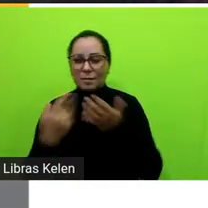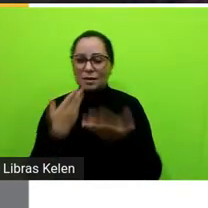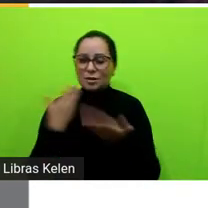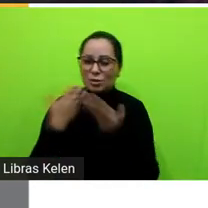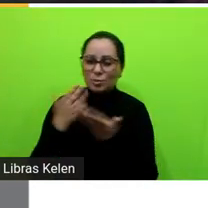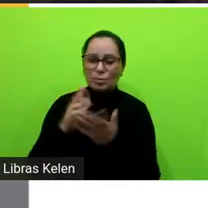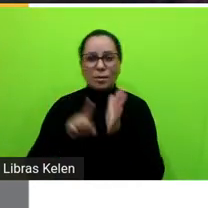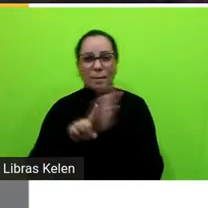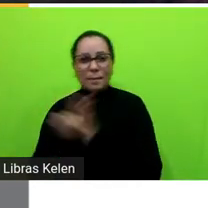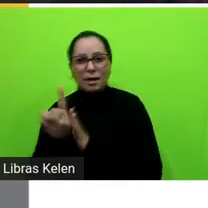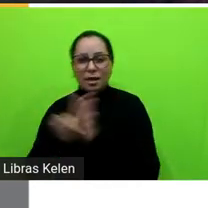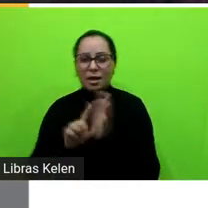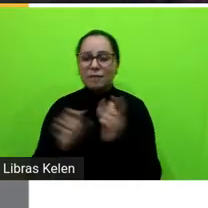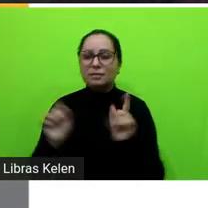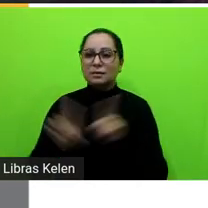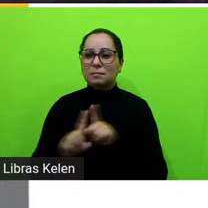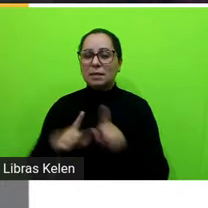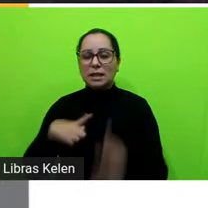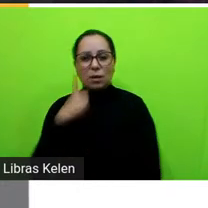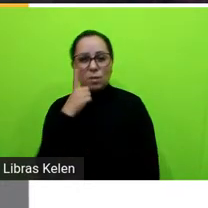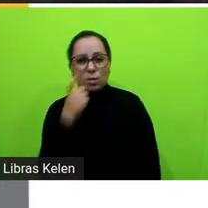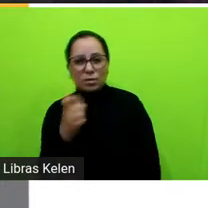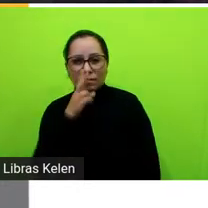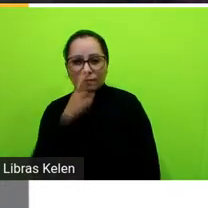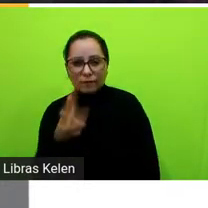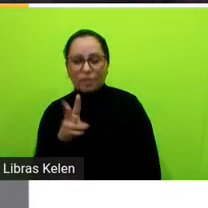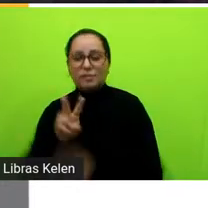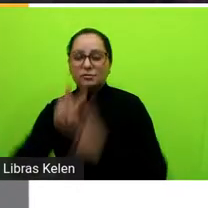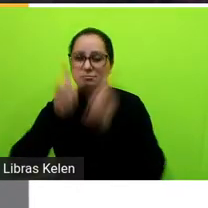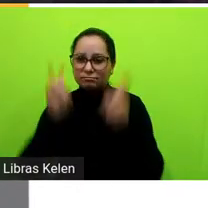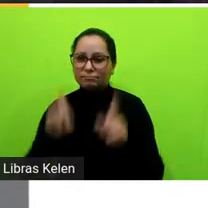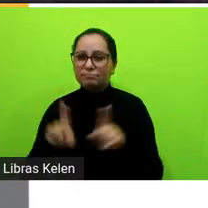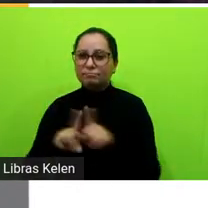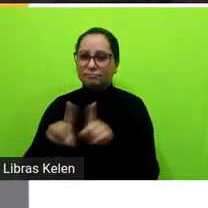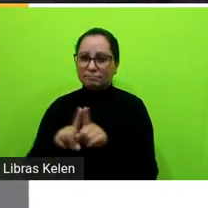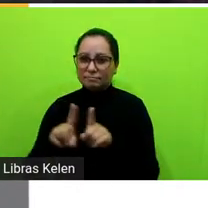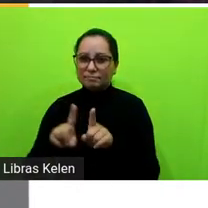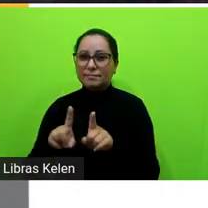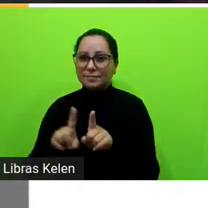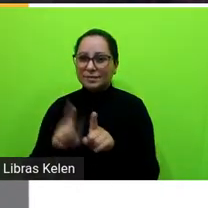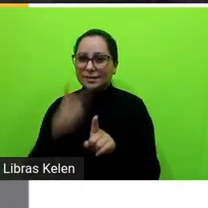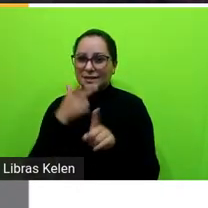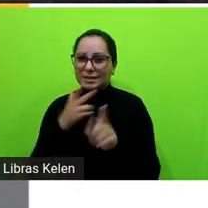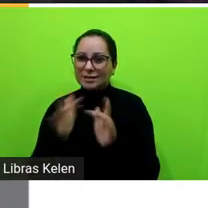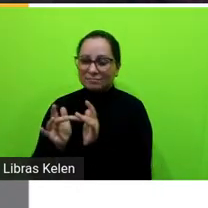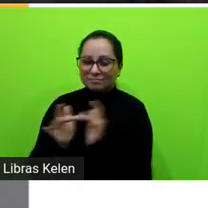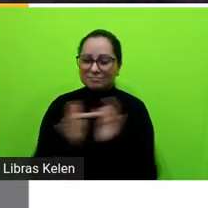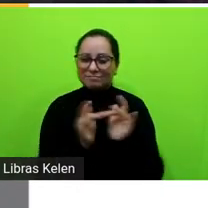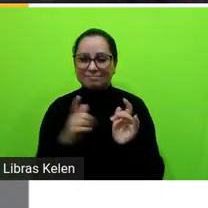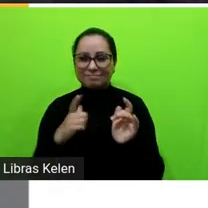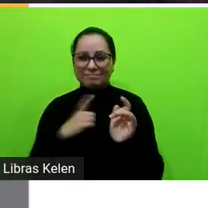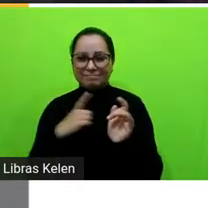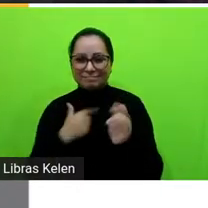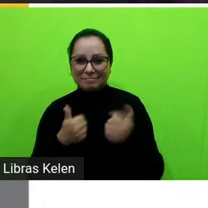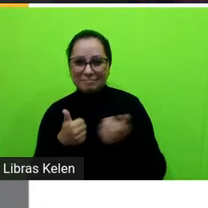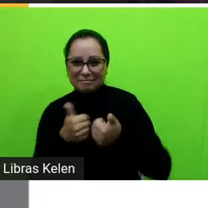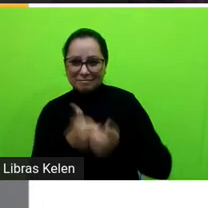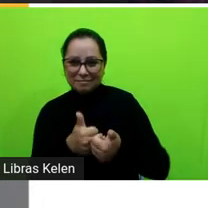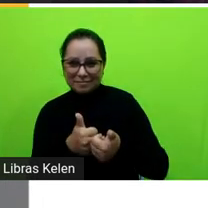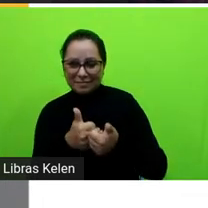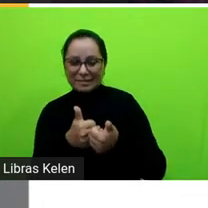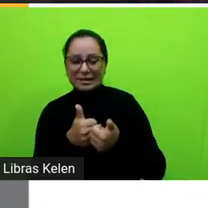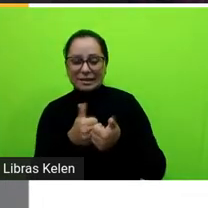tem uma curiosidade assim, que leva eles mais para dentro do texto